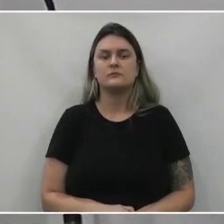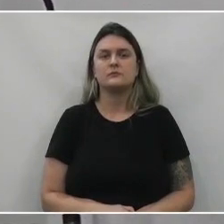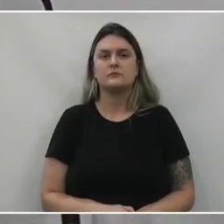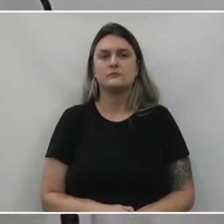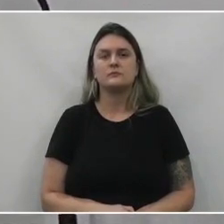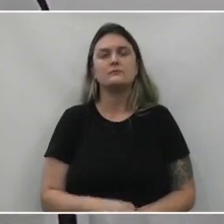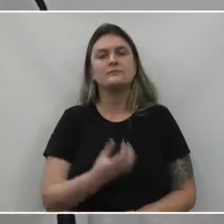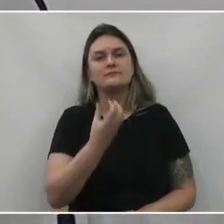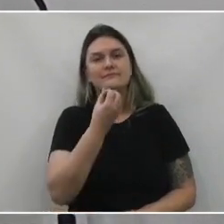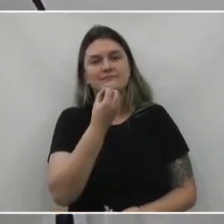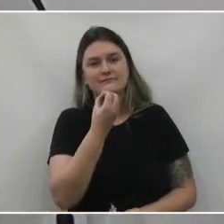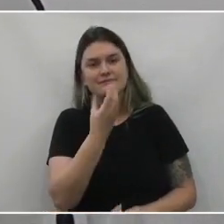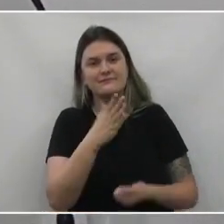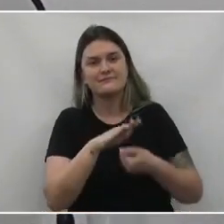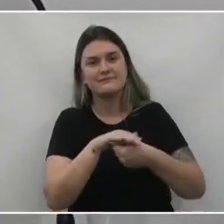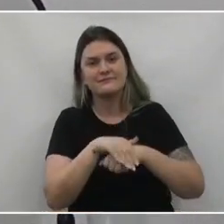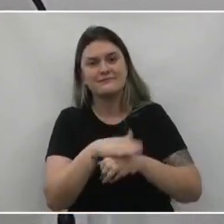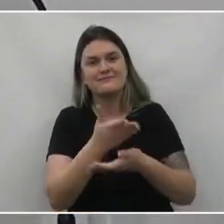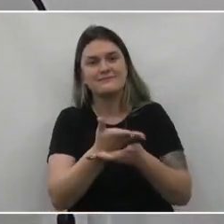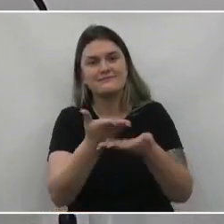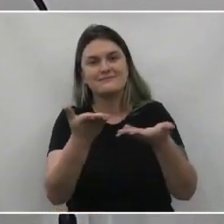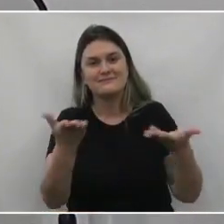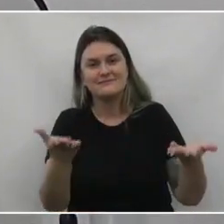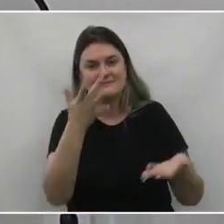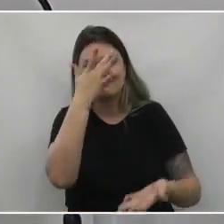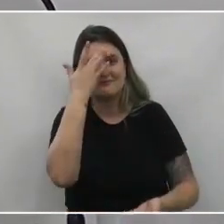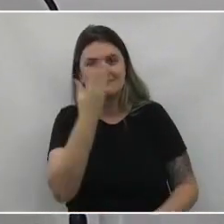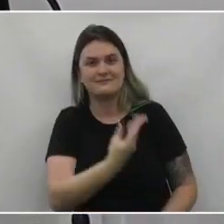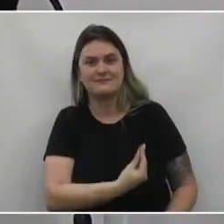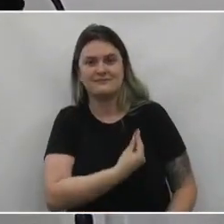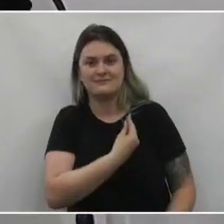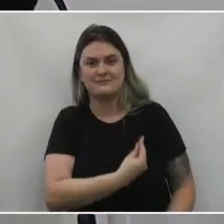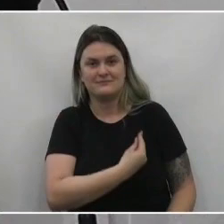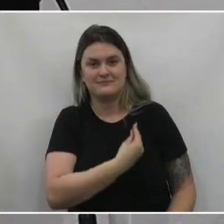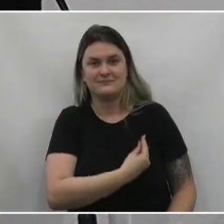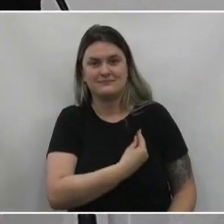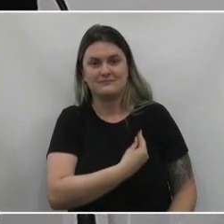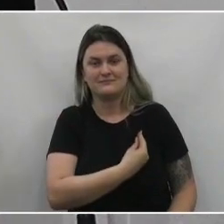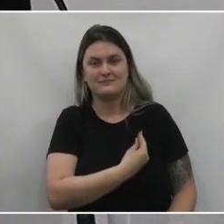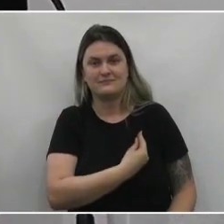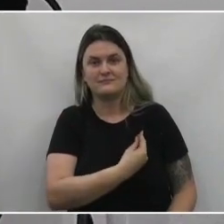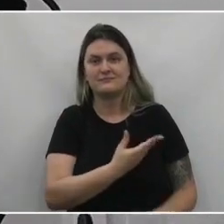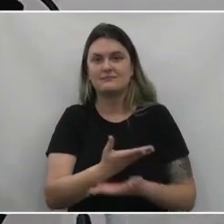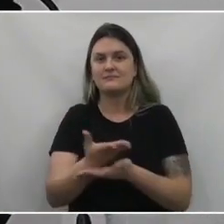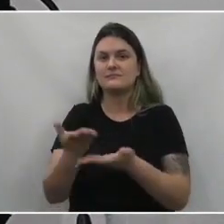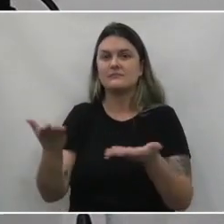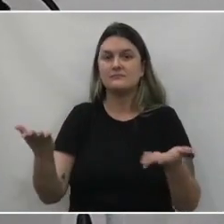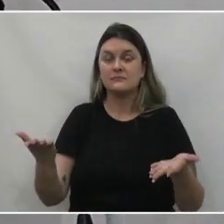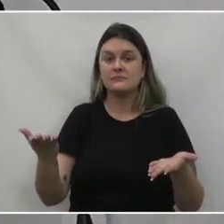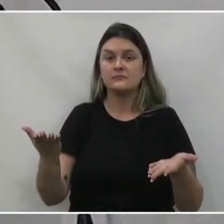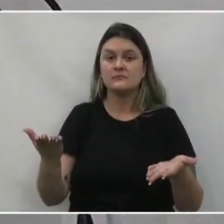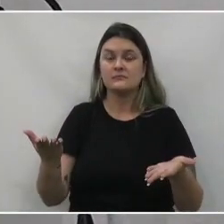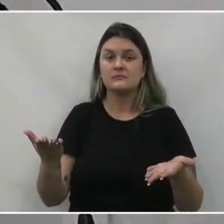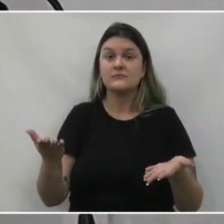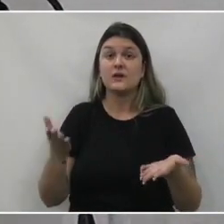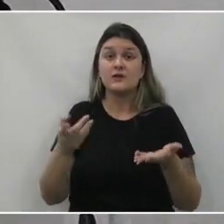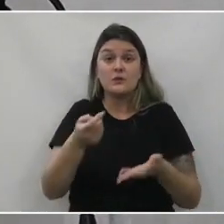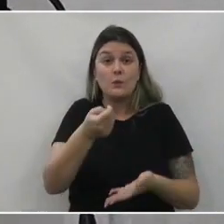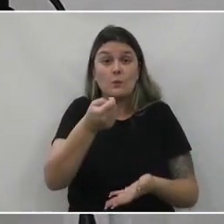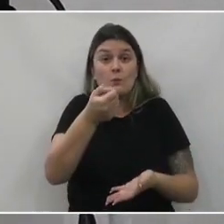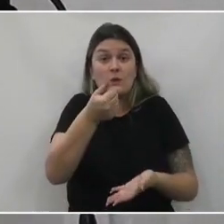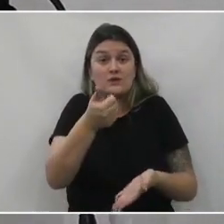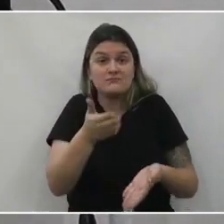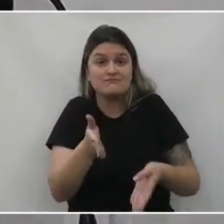Uma boa noite a todas e a todos. Senhoras e senhores, está chegando